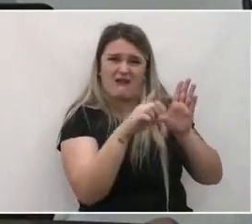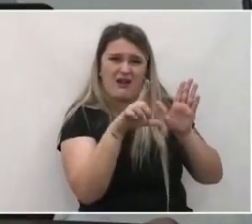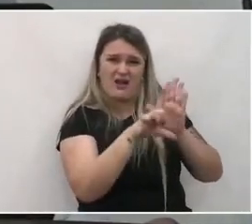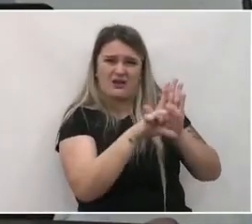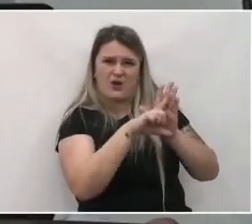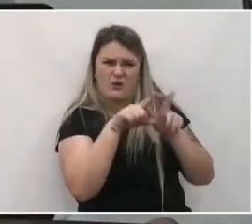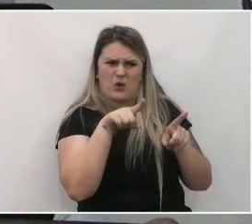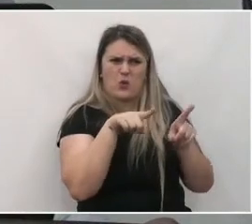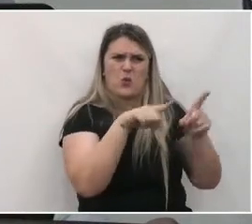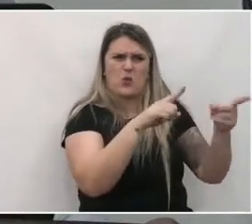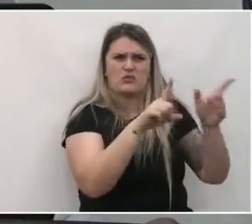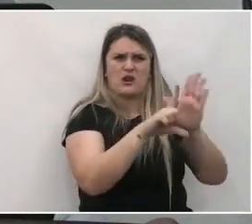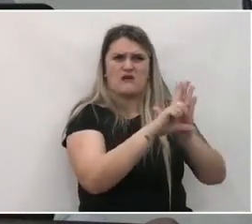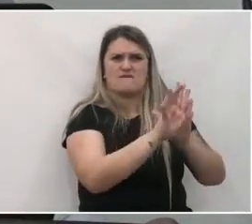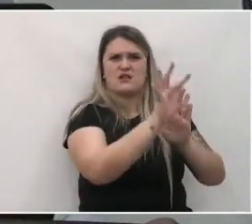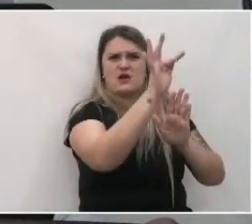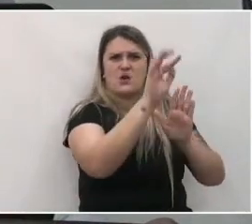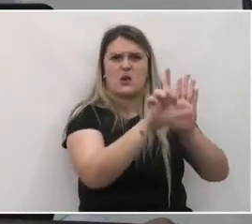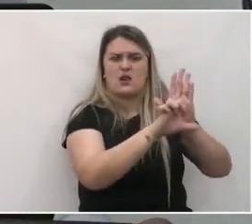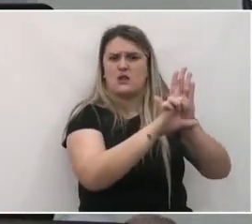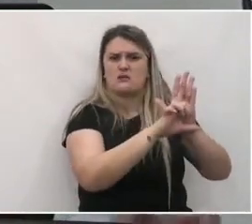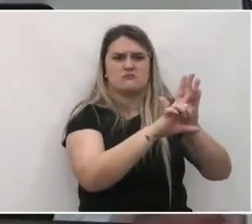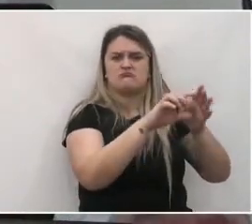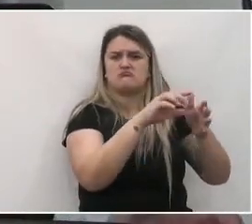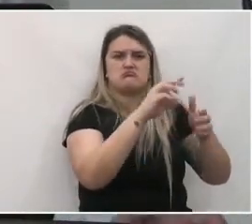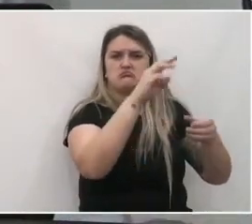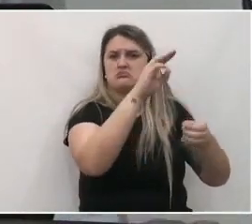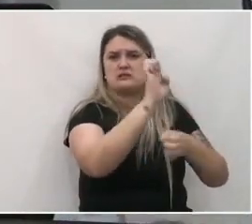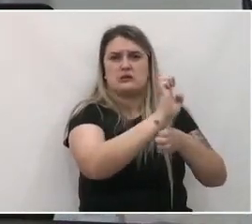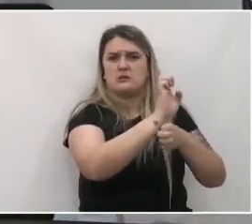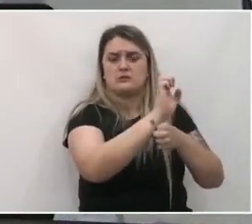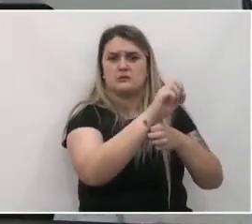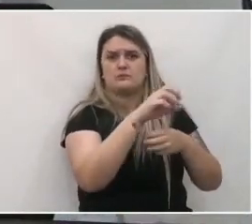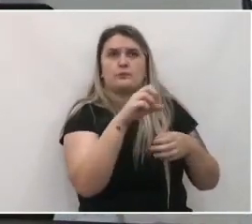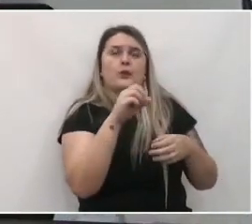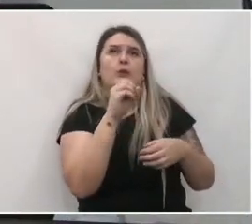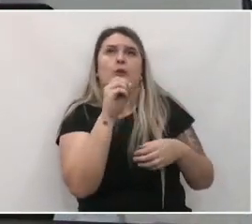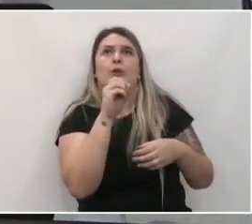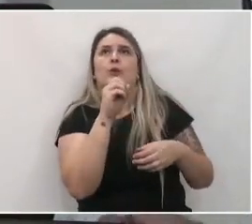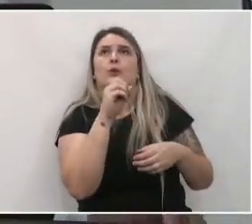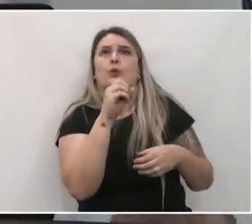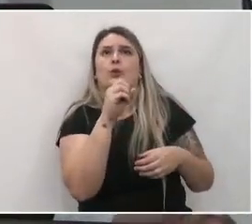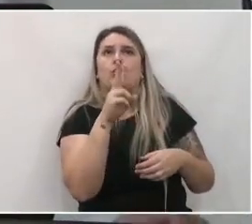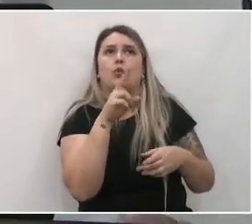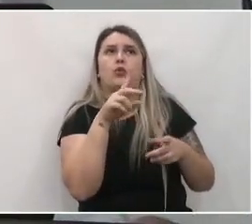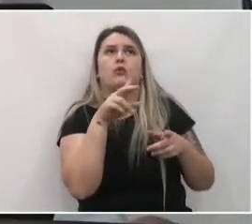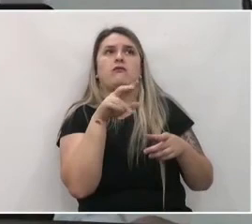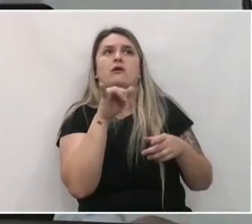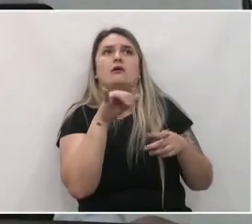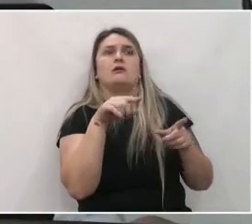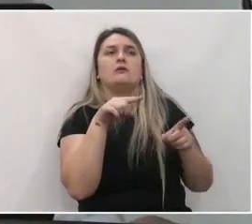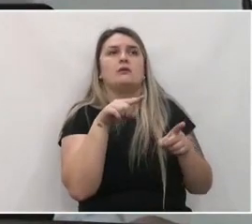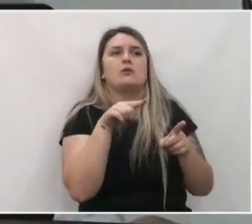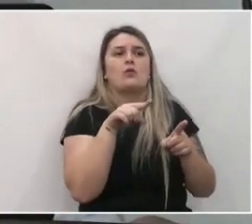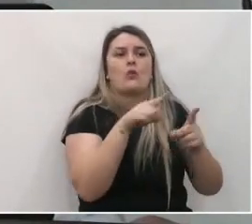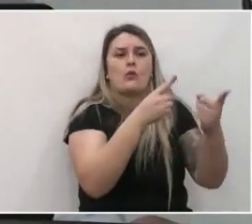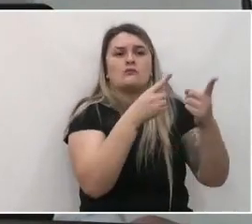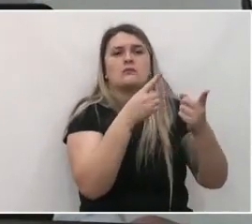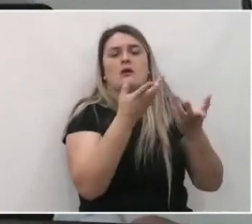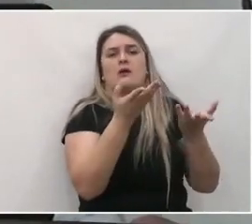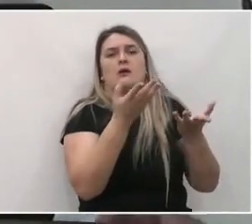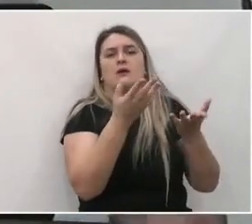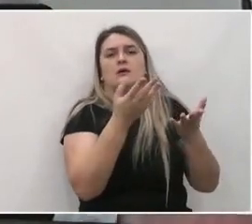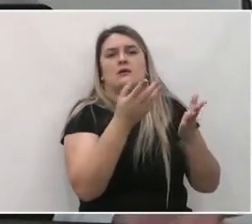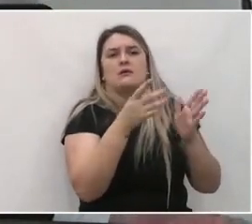contraria leis maiores ou que ela contraria até mesmo